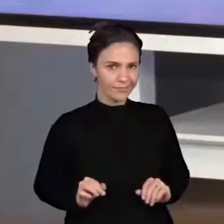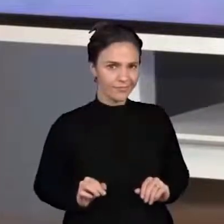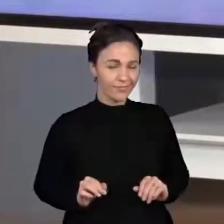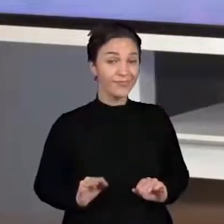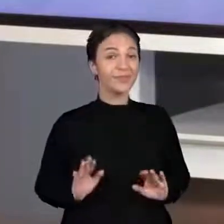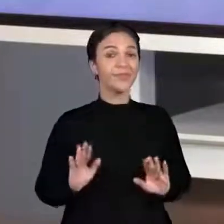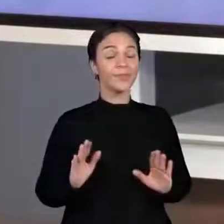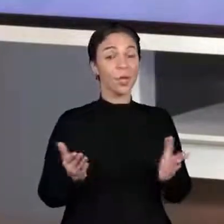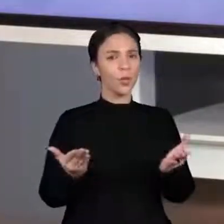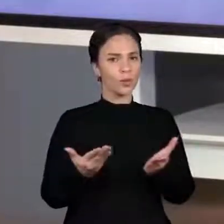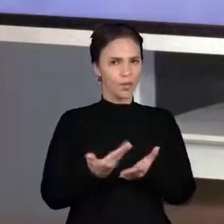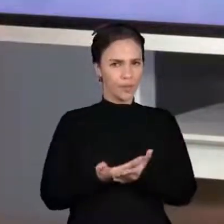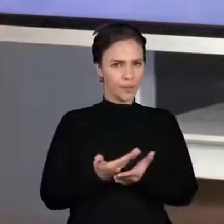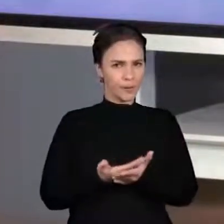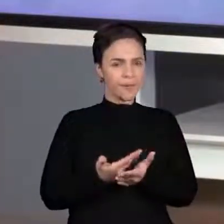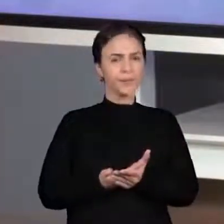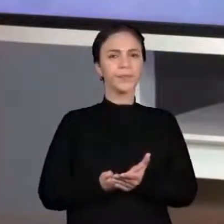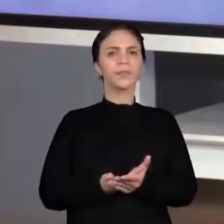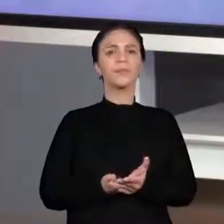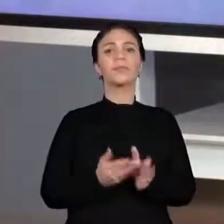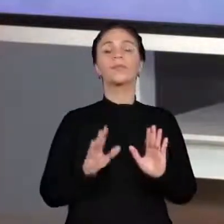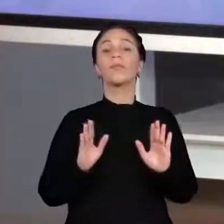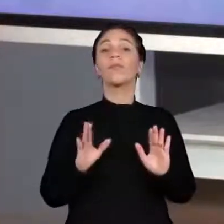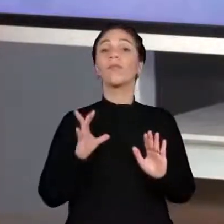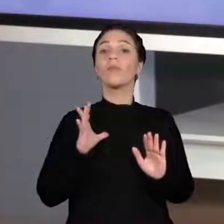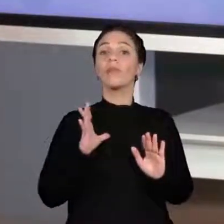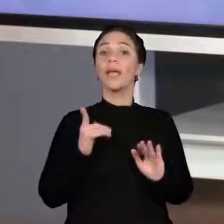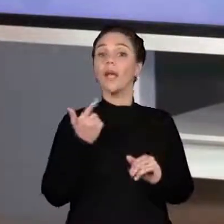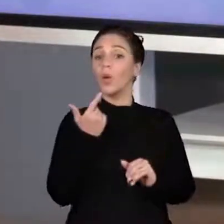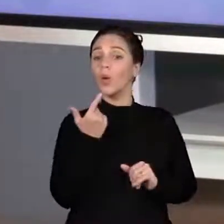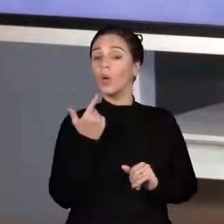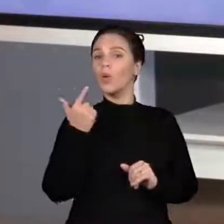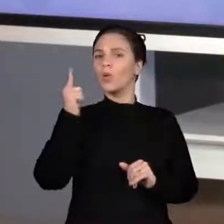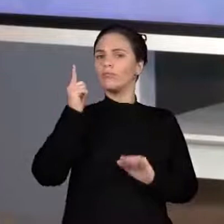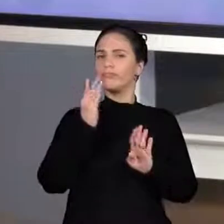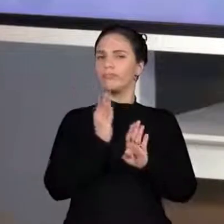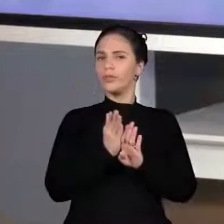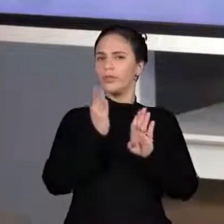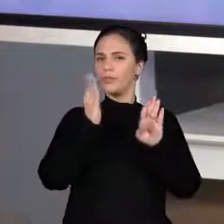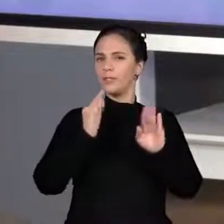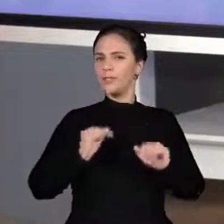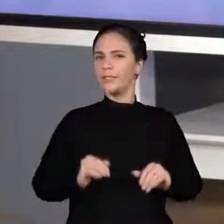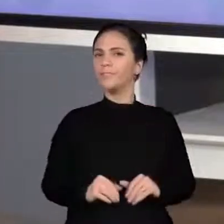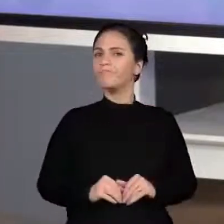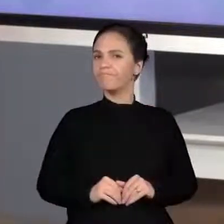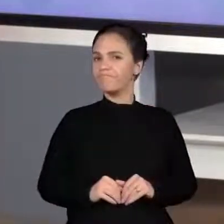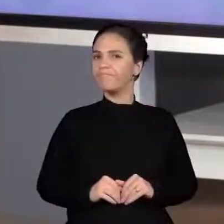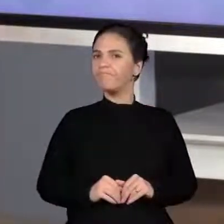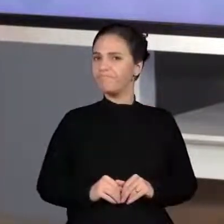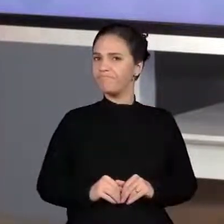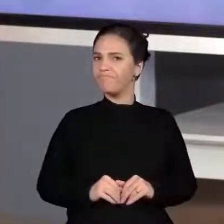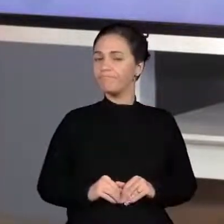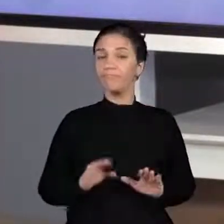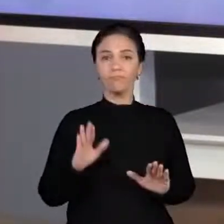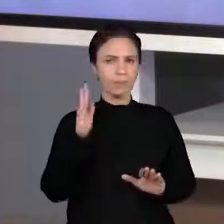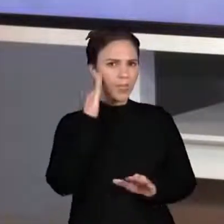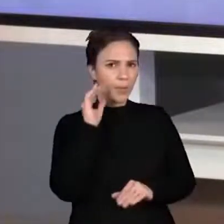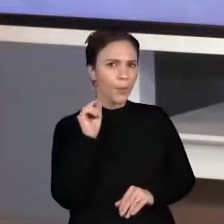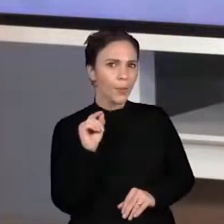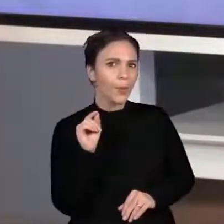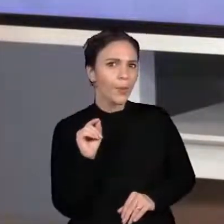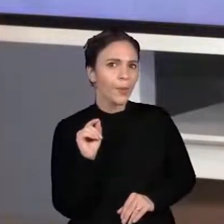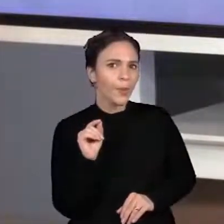Na aula de hoje, nós temos outra descoberta a fazer. Sabe qual é a